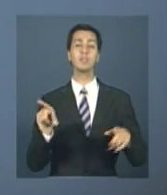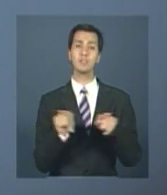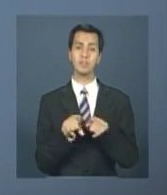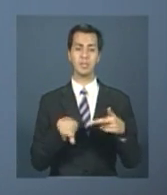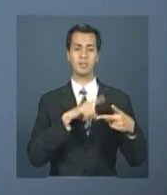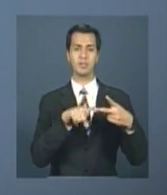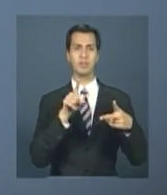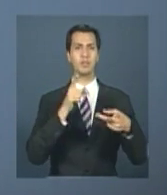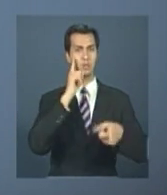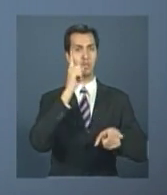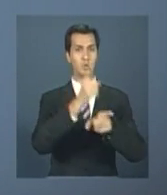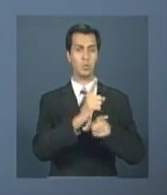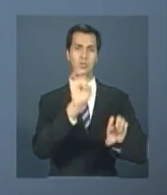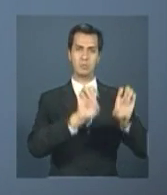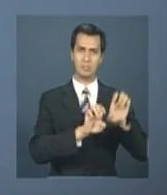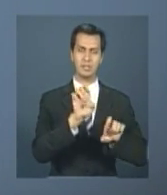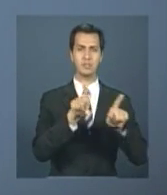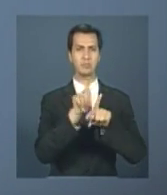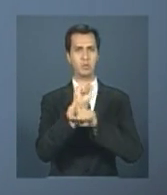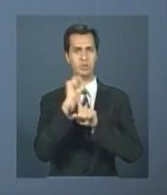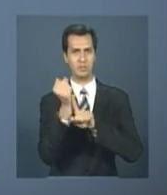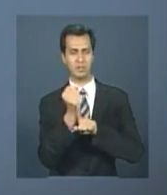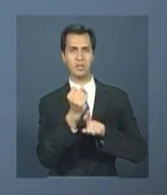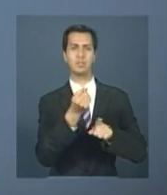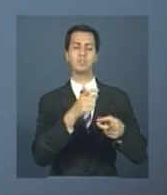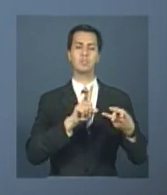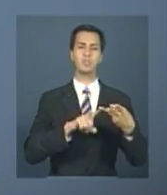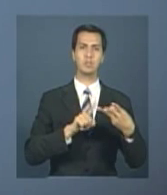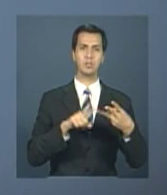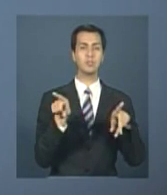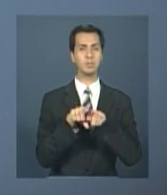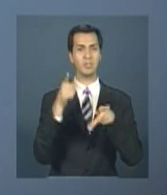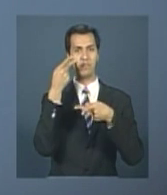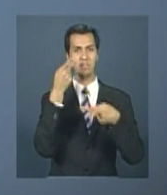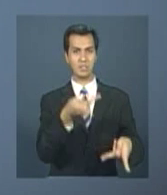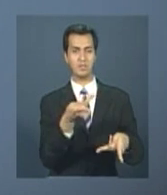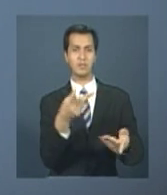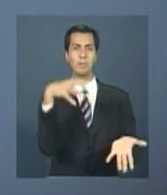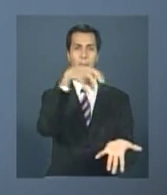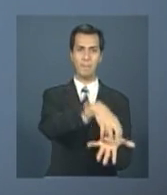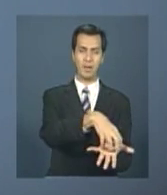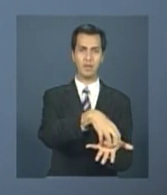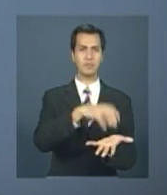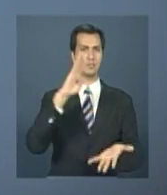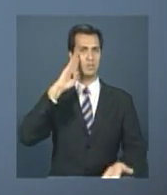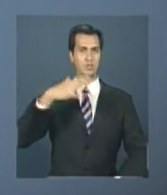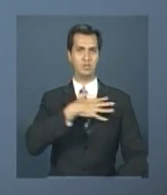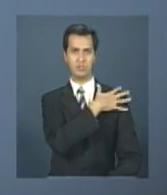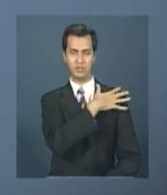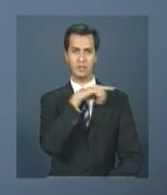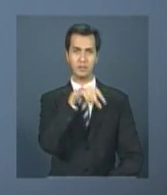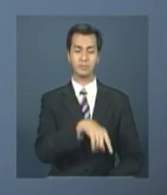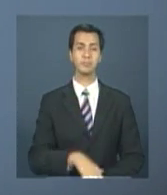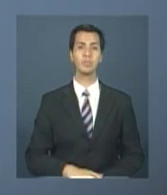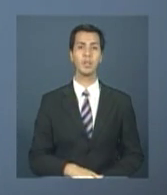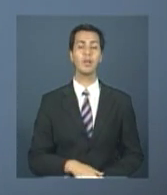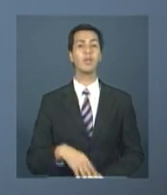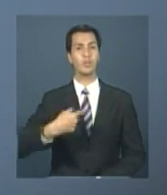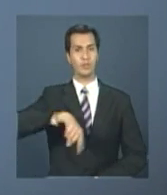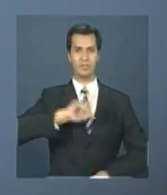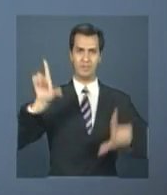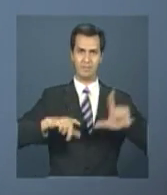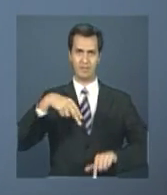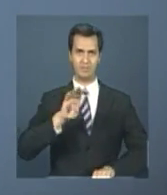civil e de empresariado e também a visita a instalações da base general Bacelar. A NBR acompanha a visita da presidenta Dilma